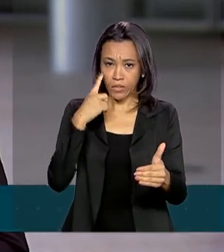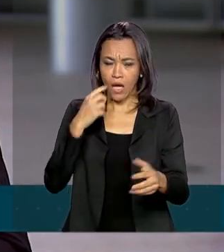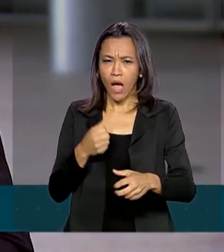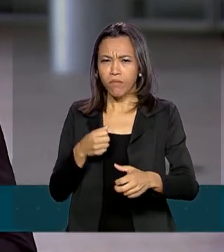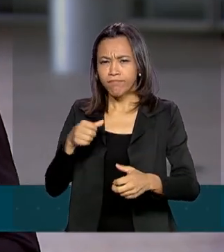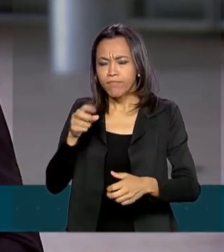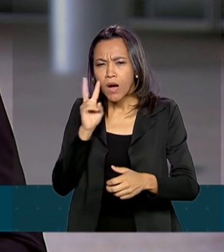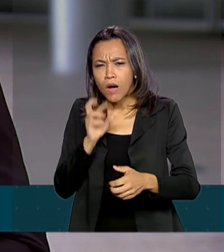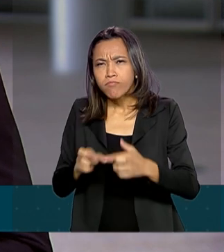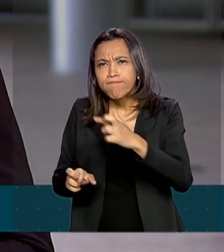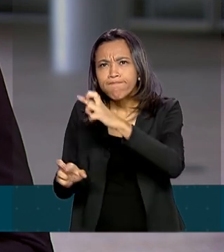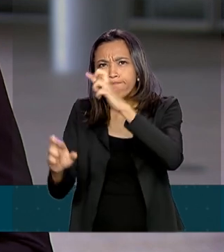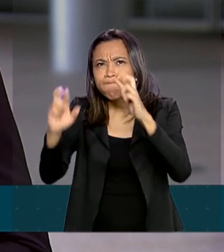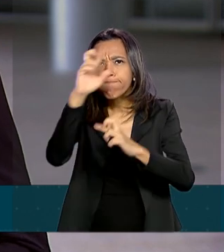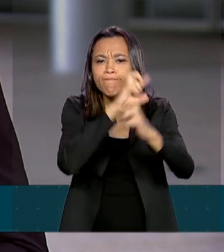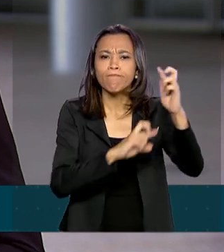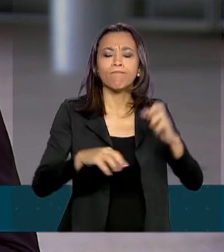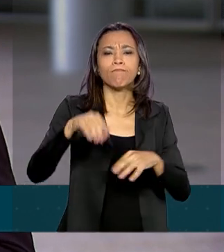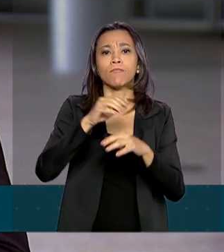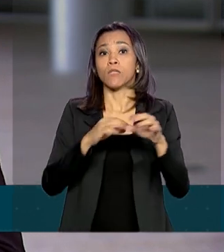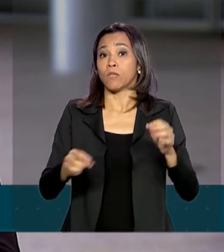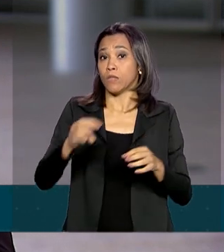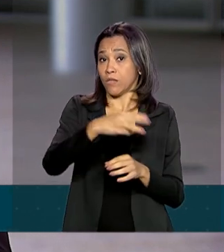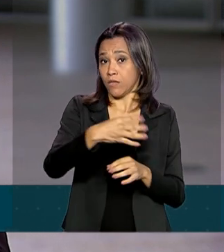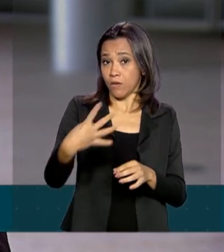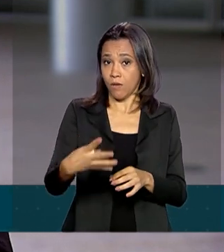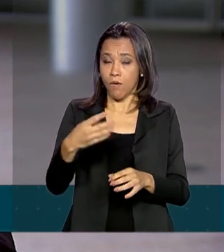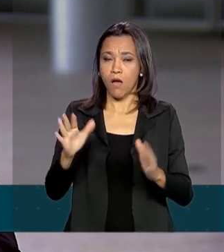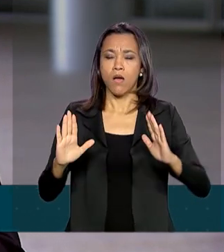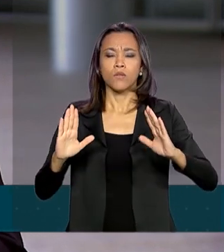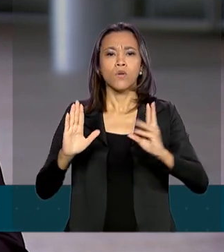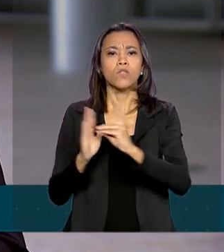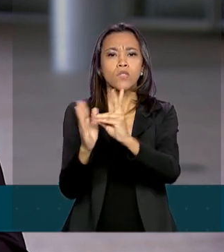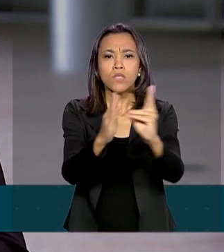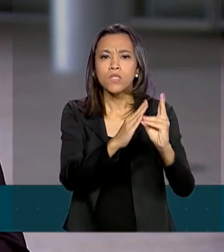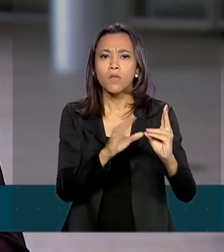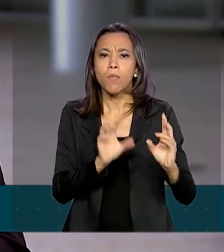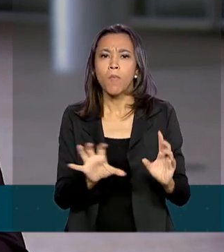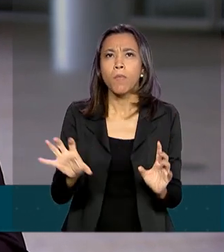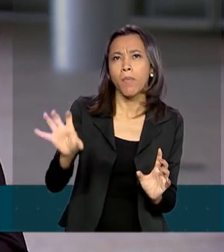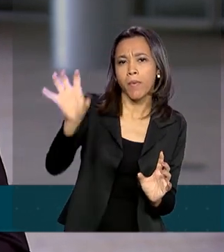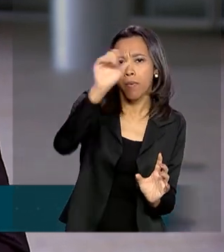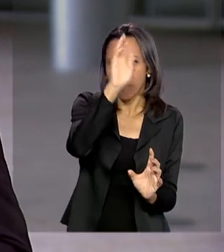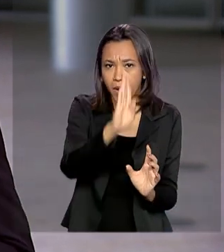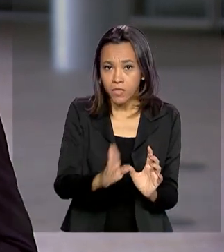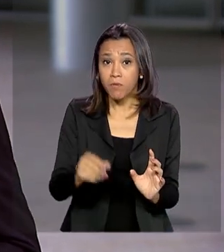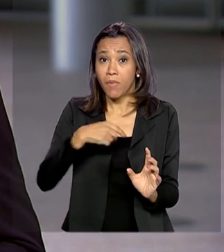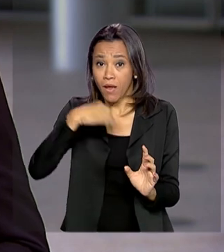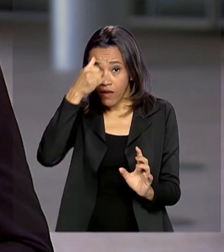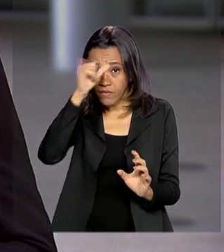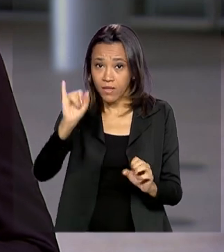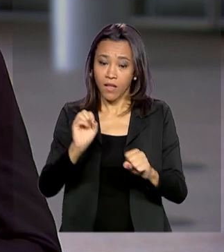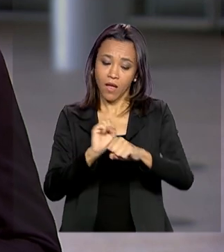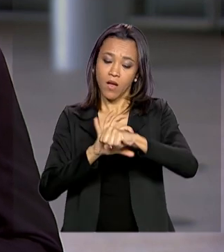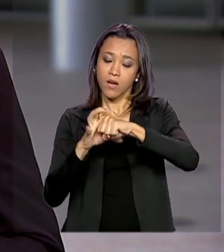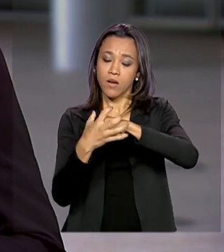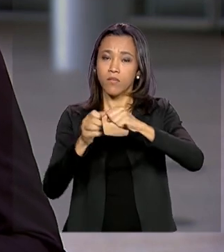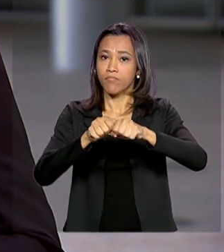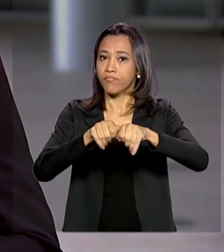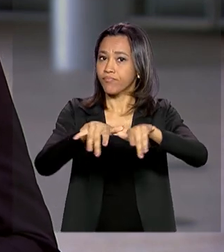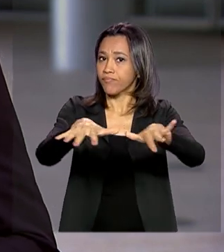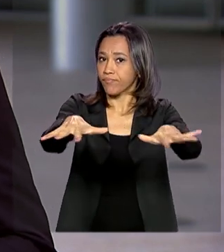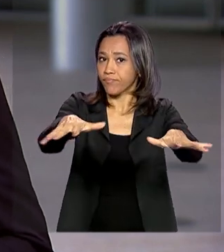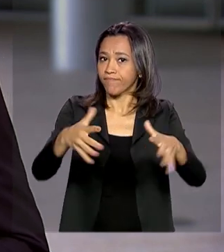distritos sanitários especiais indígenas no Brasil para evitar a proliferação do novo coronavírus. E a